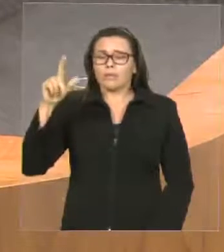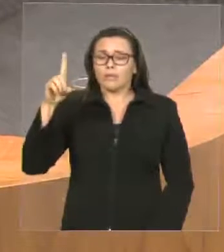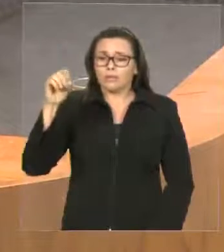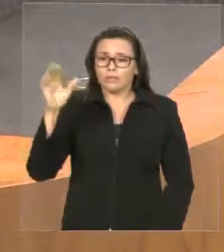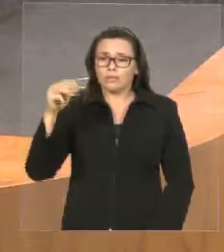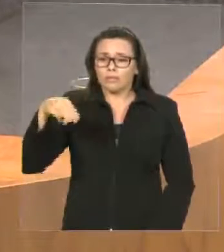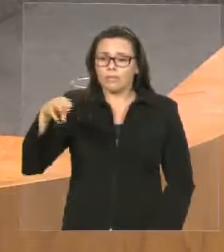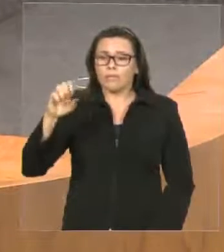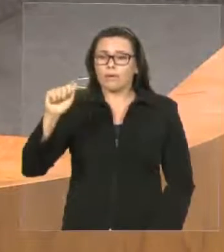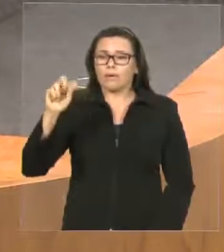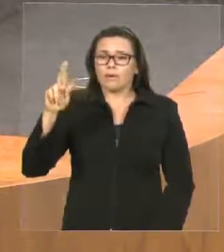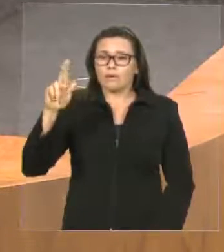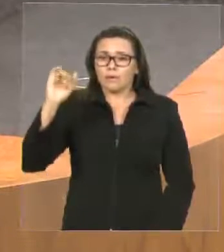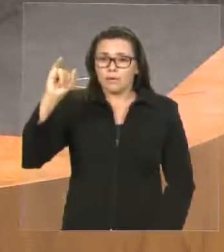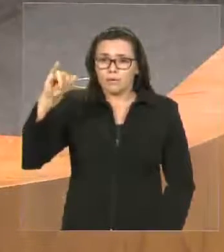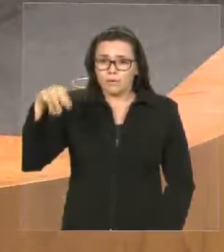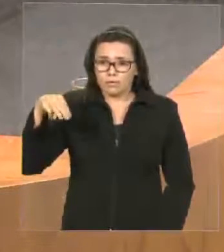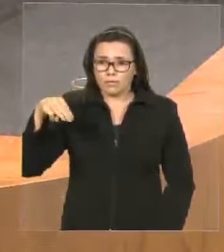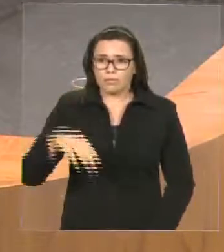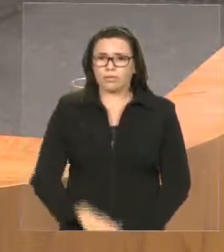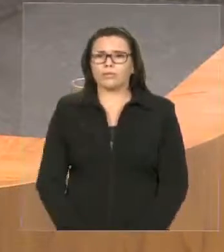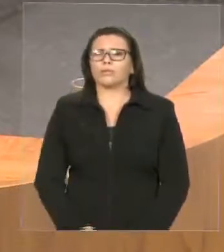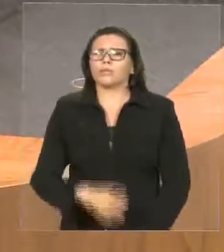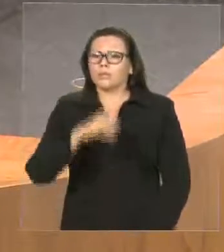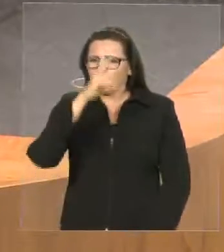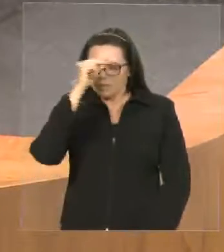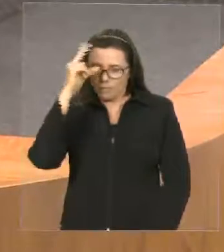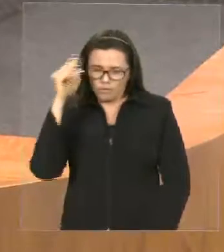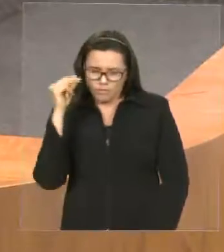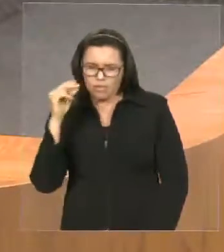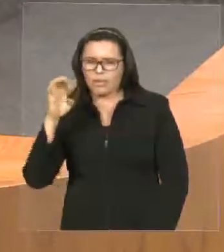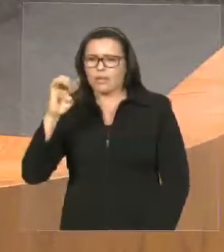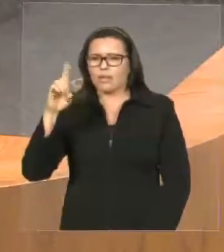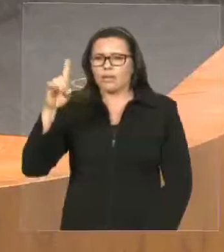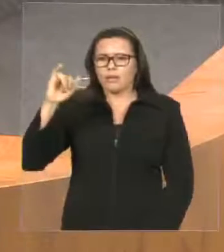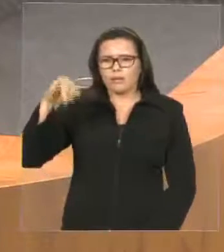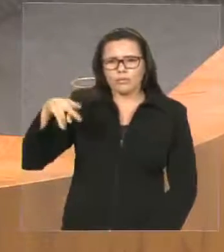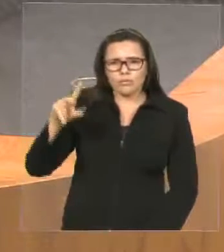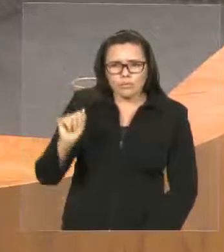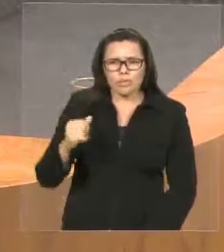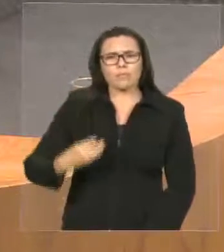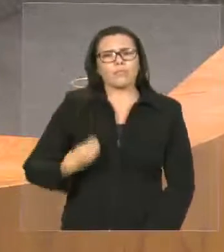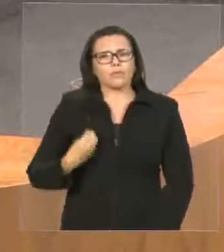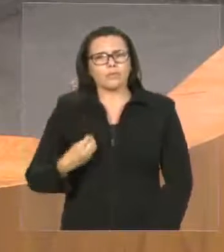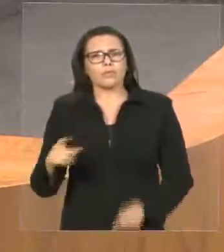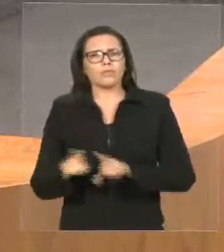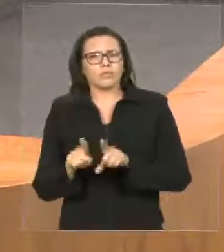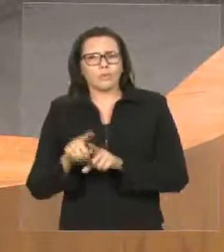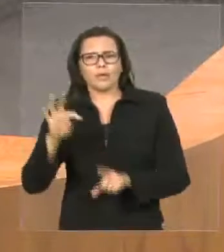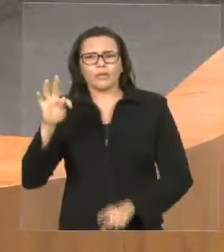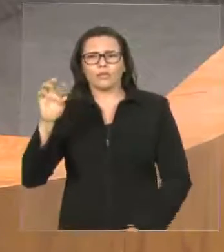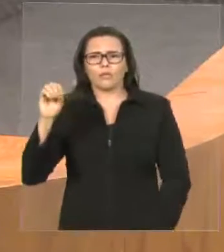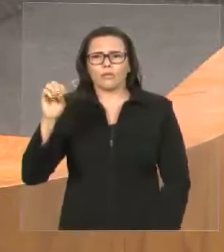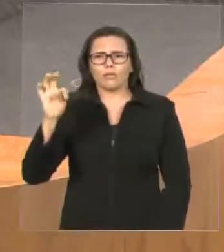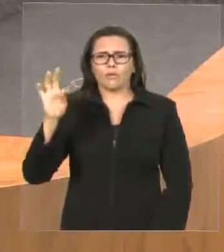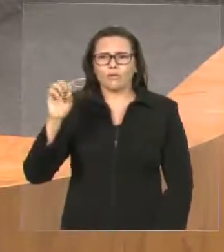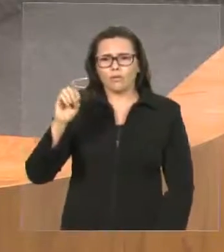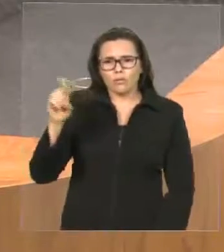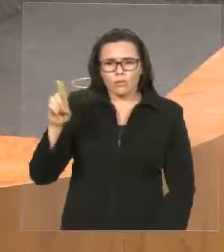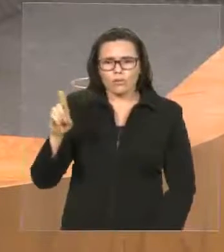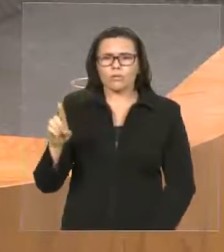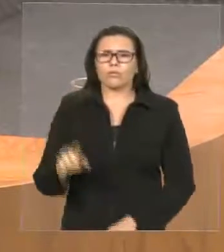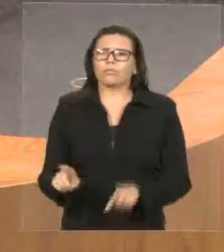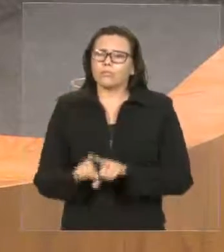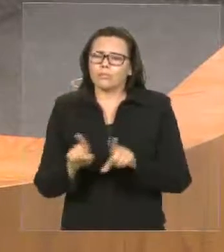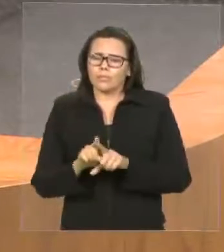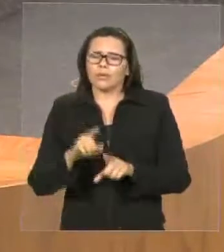teve ali todo o apoio da nossa prefeita Eudina, do Pedro dos Aías, também presente, do Totota, do prefeito eleito de